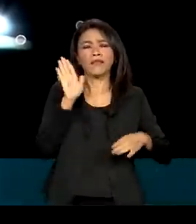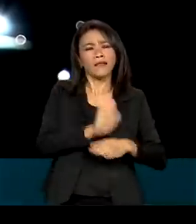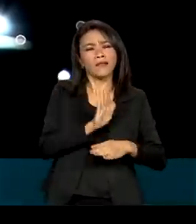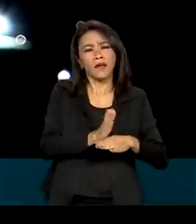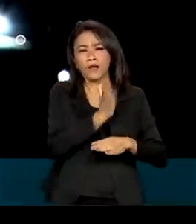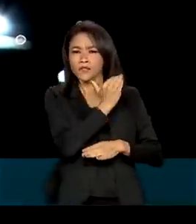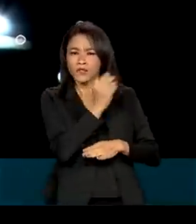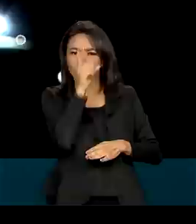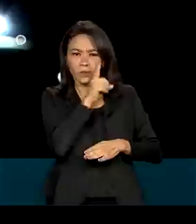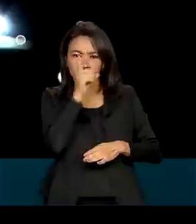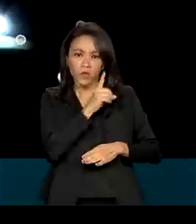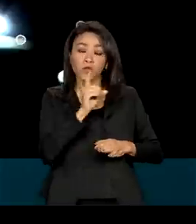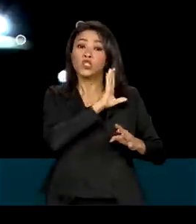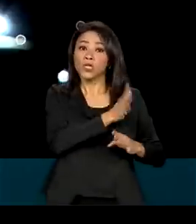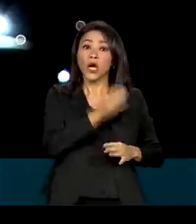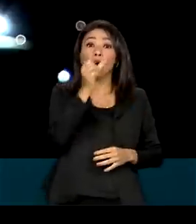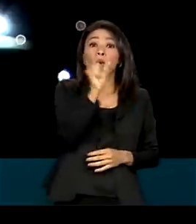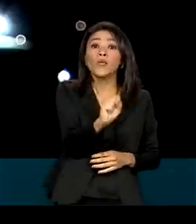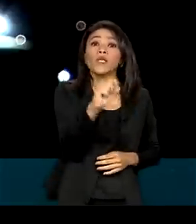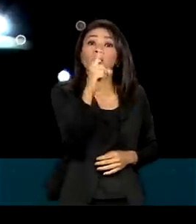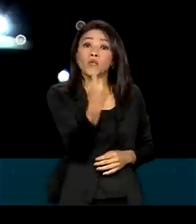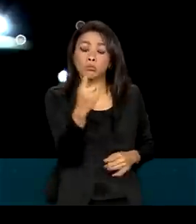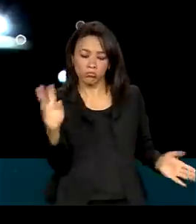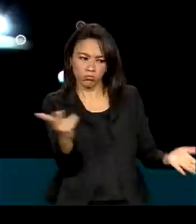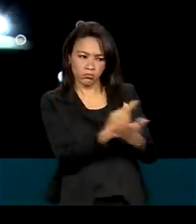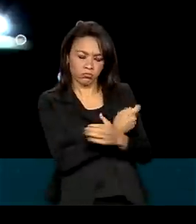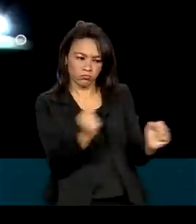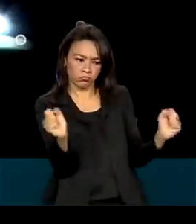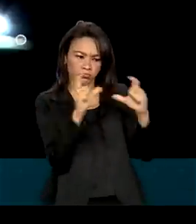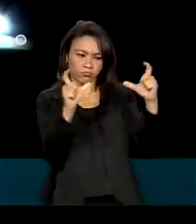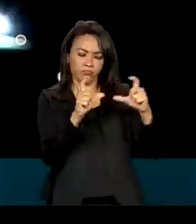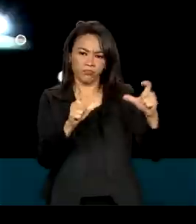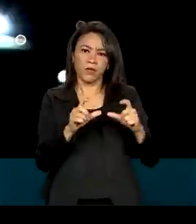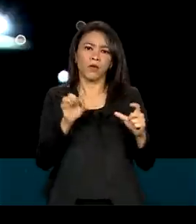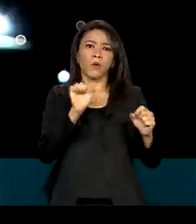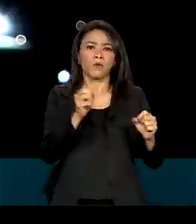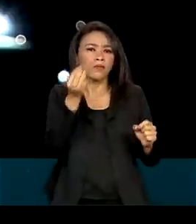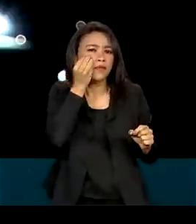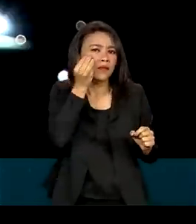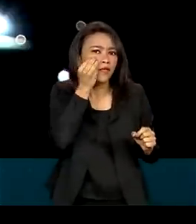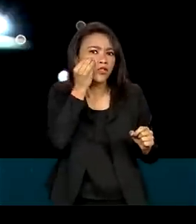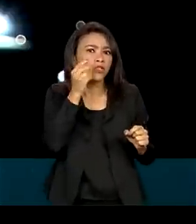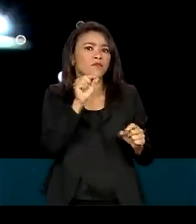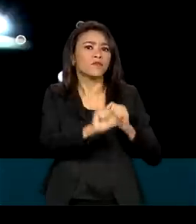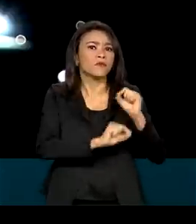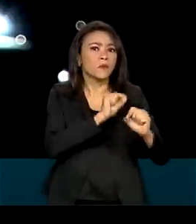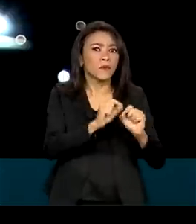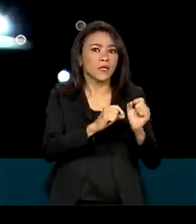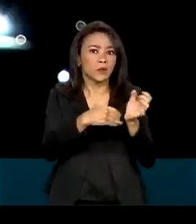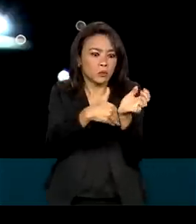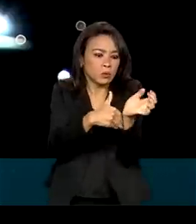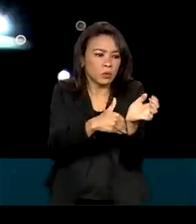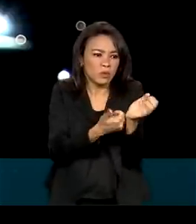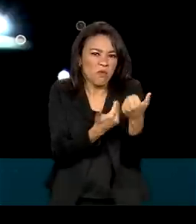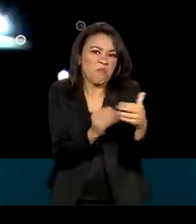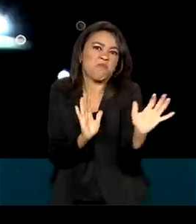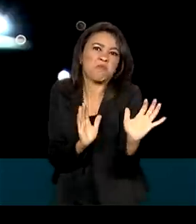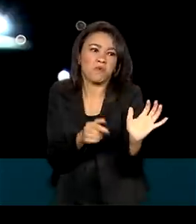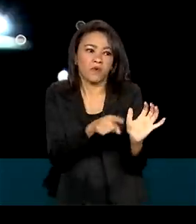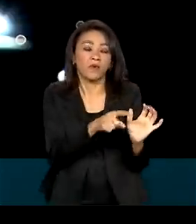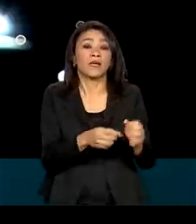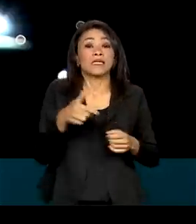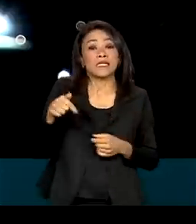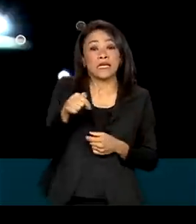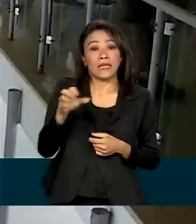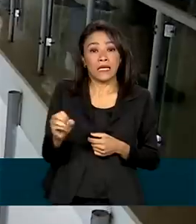registradas 81 ocorrências de violação ou tentativa de violação do sigilo do voto, 70 de